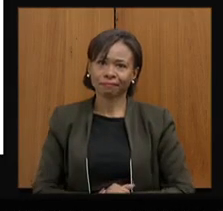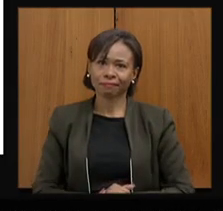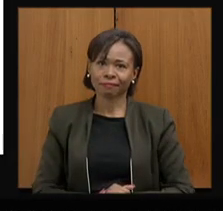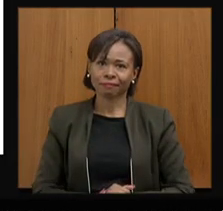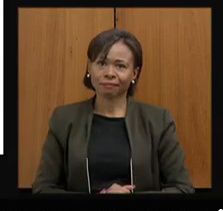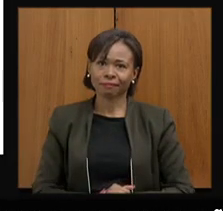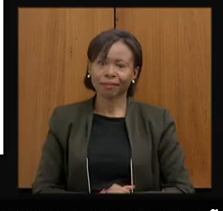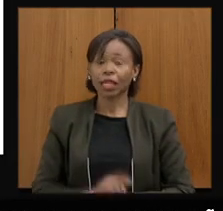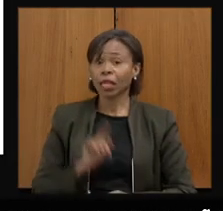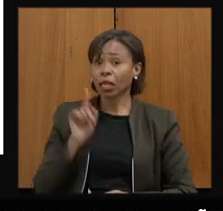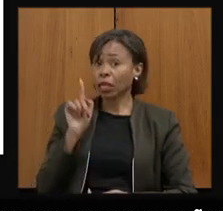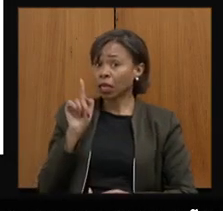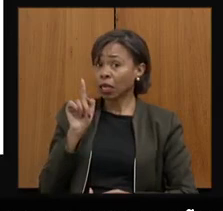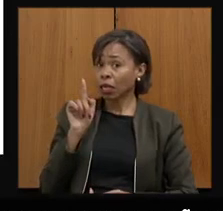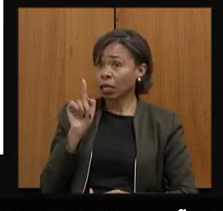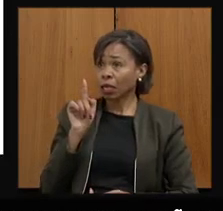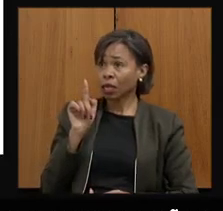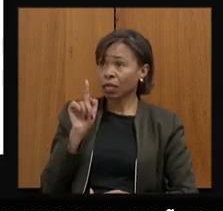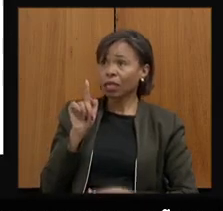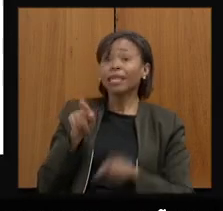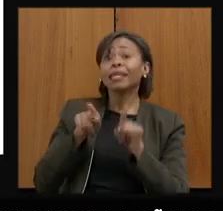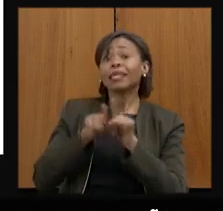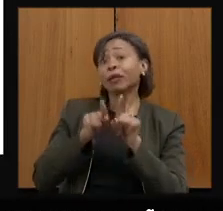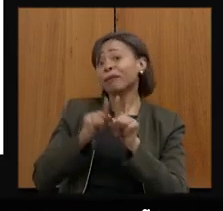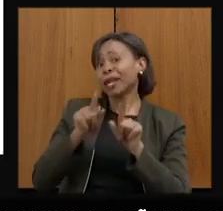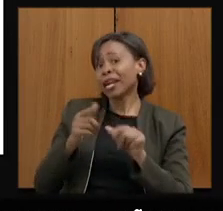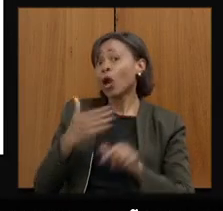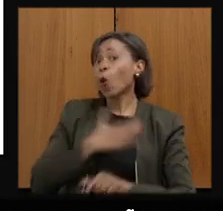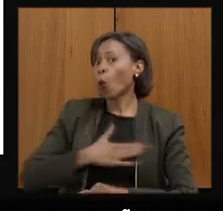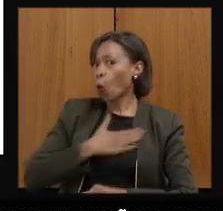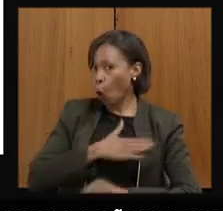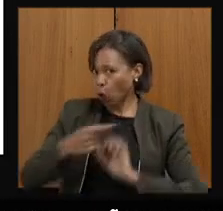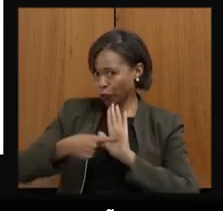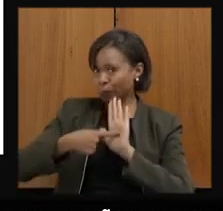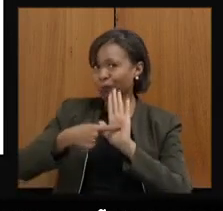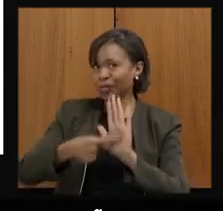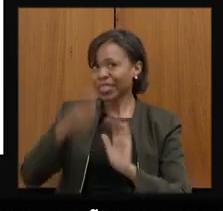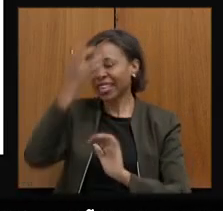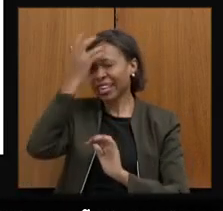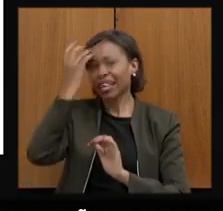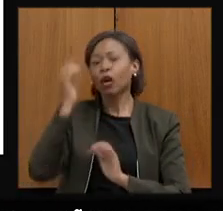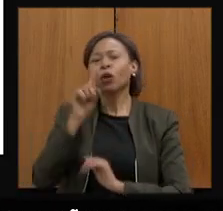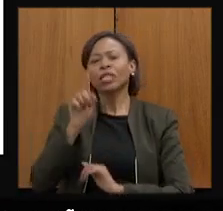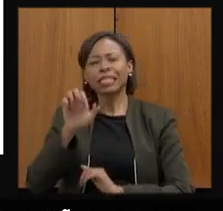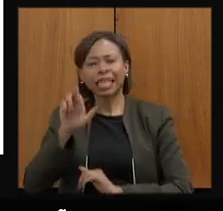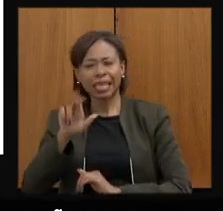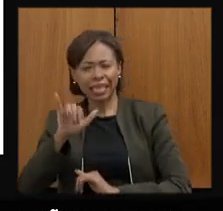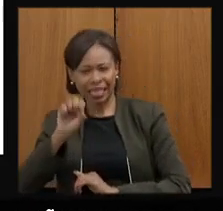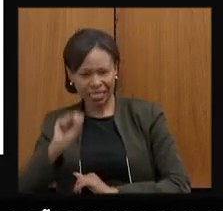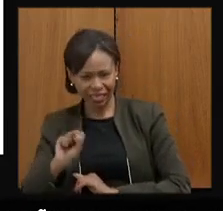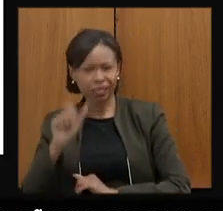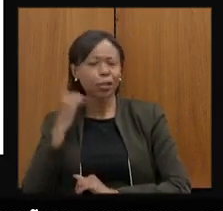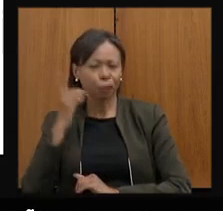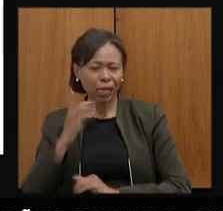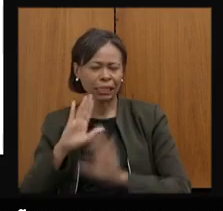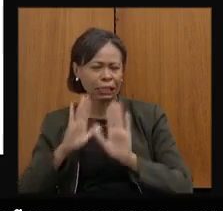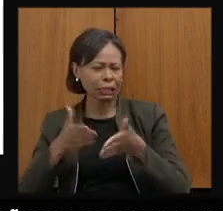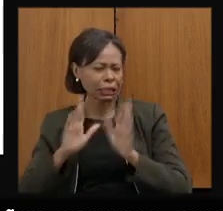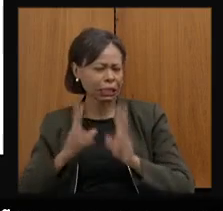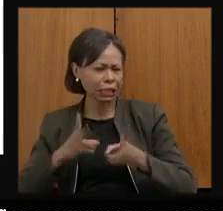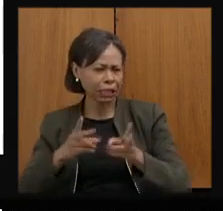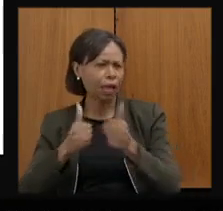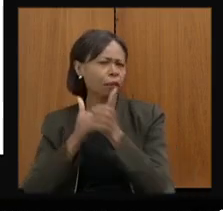Esse é um ponto também que eu sempre gosto muito de trazer para essa casa, o deputado Zé Reis vem acompanhando isso muito diretamente,